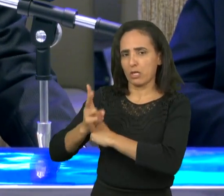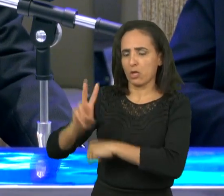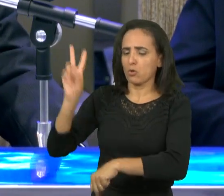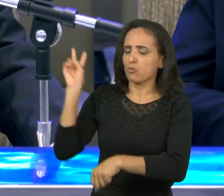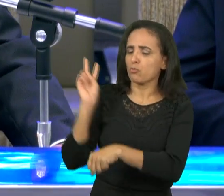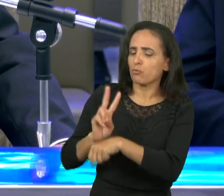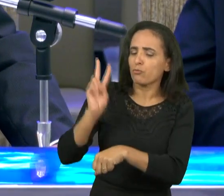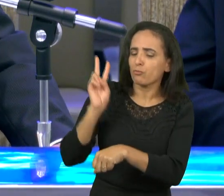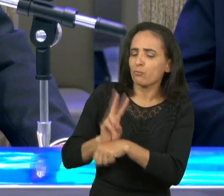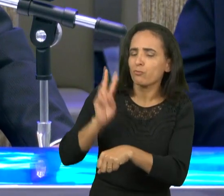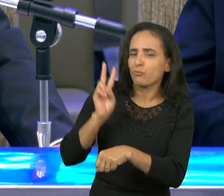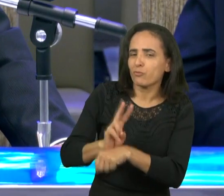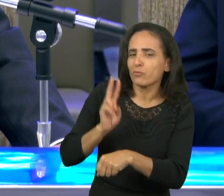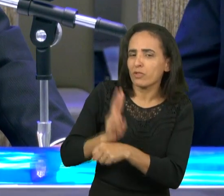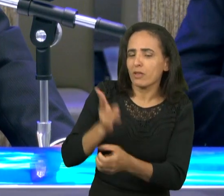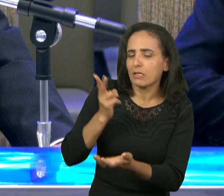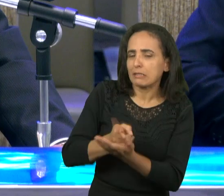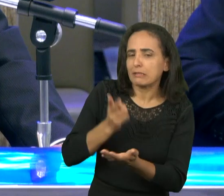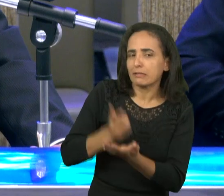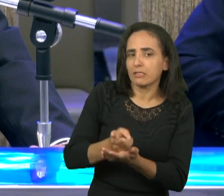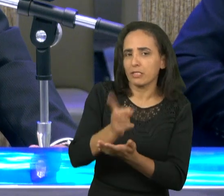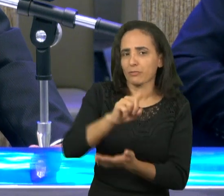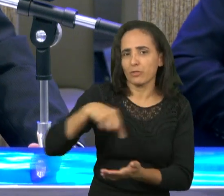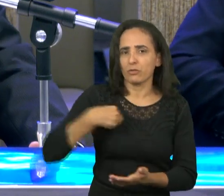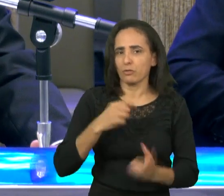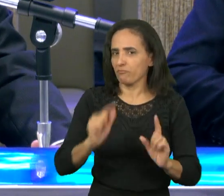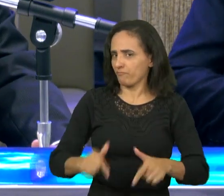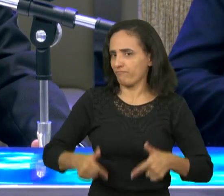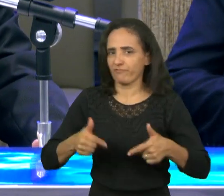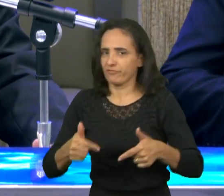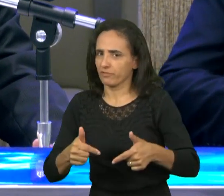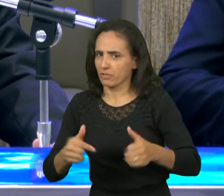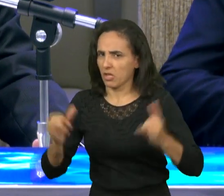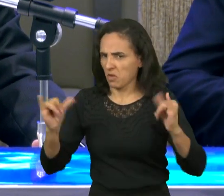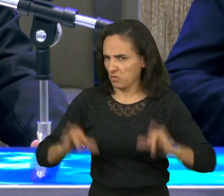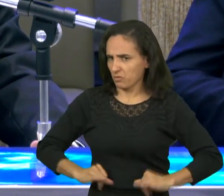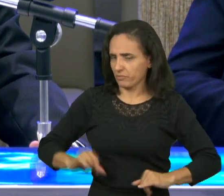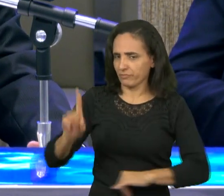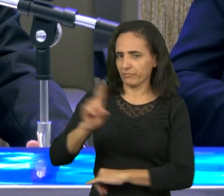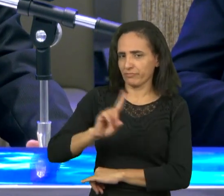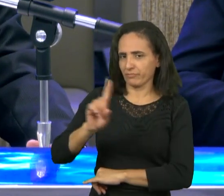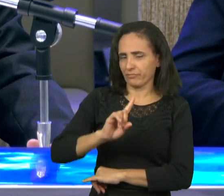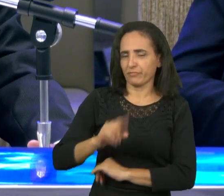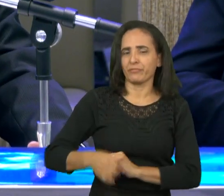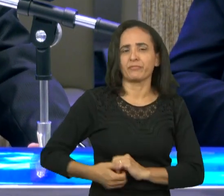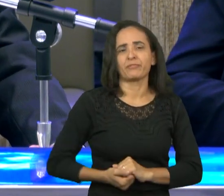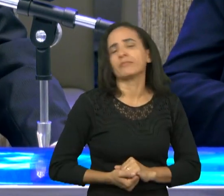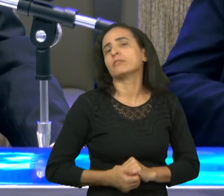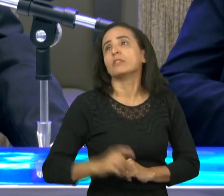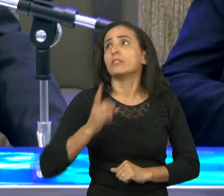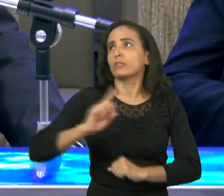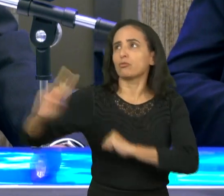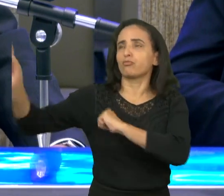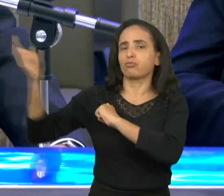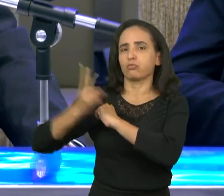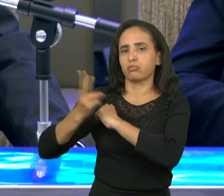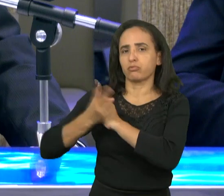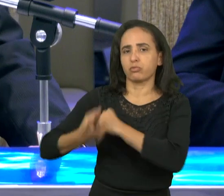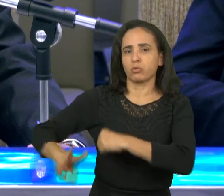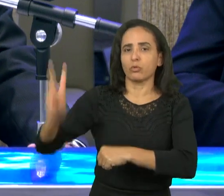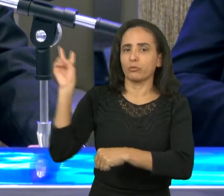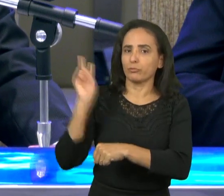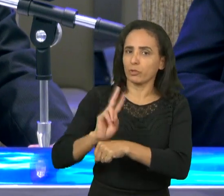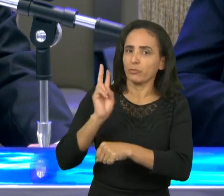Te guardarei desta provação. Te guardarei deste momento. Amém? Te guardarei, te